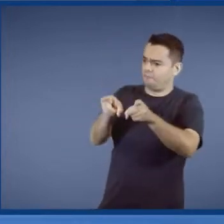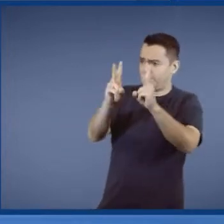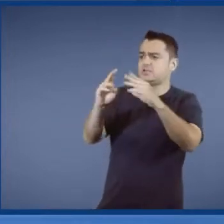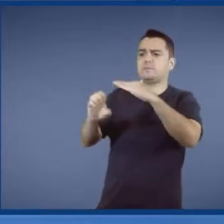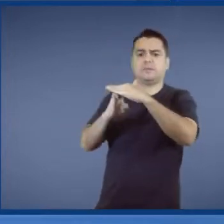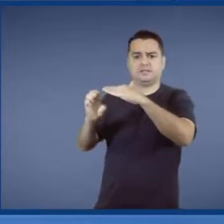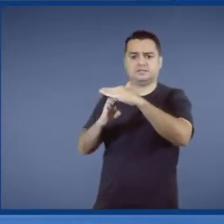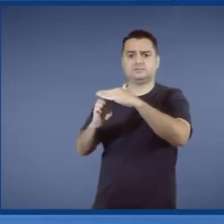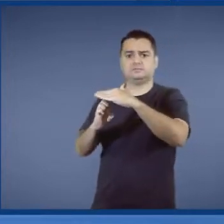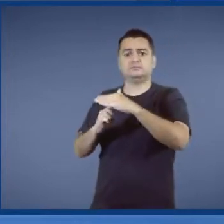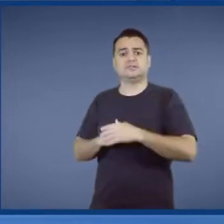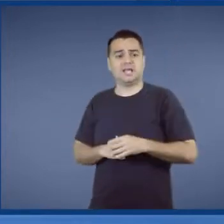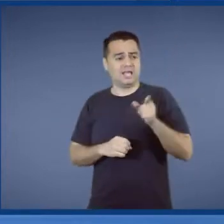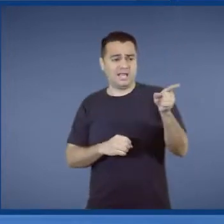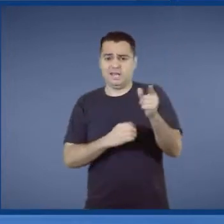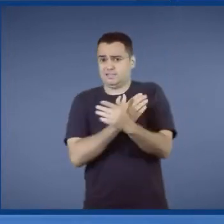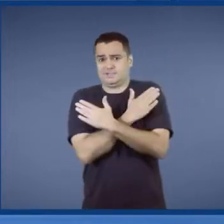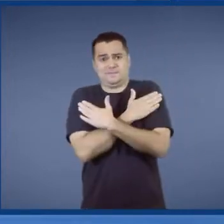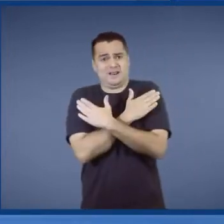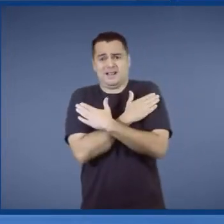desempregado mais feliz do Brasil hoje.